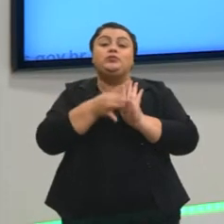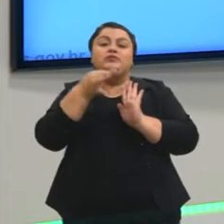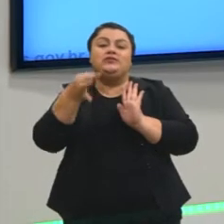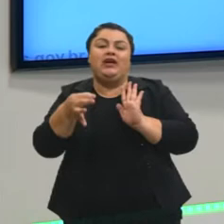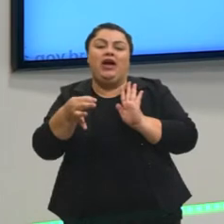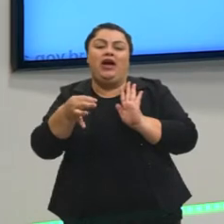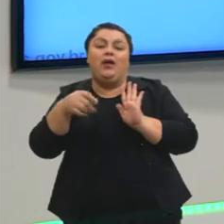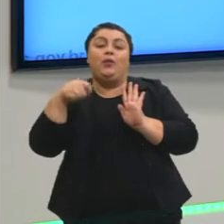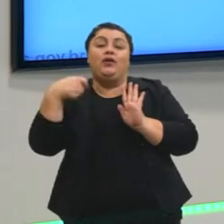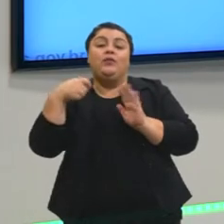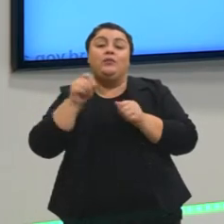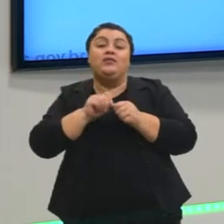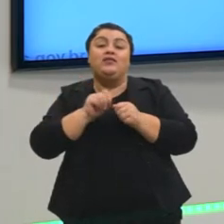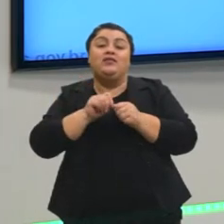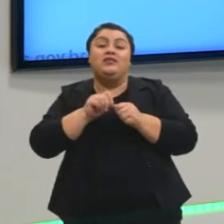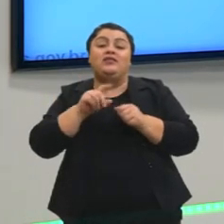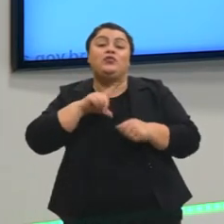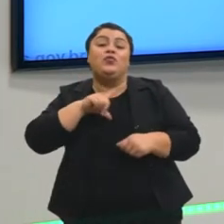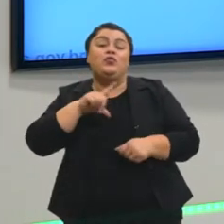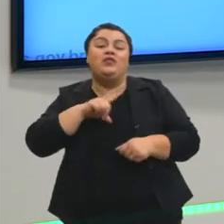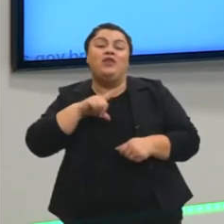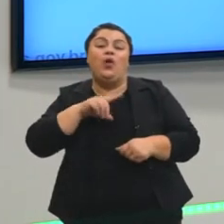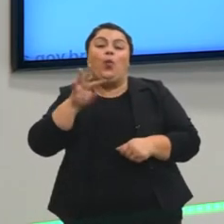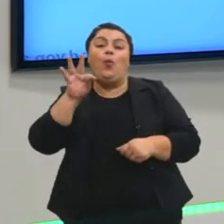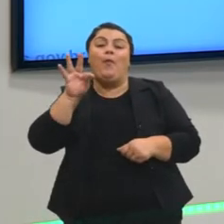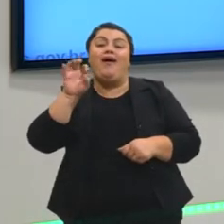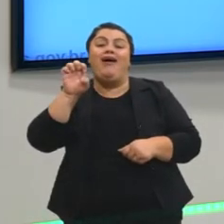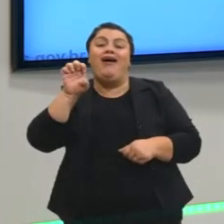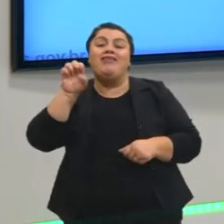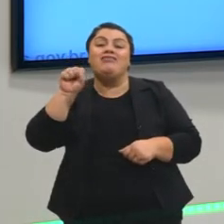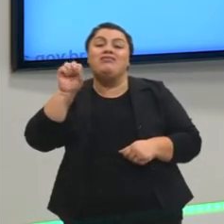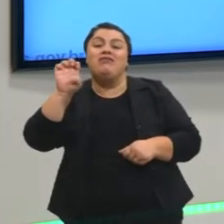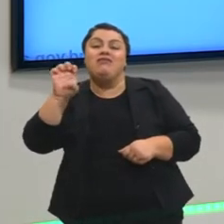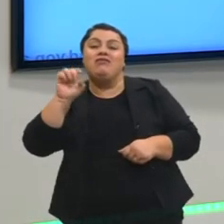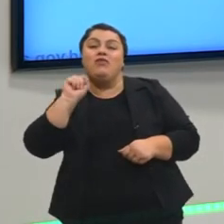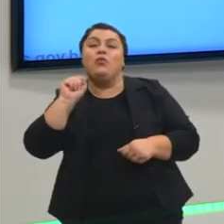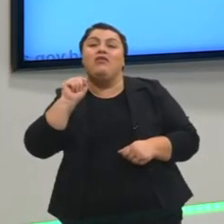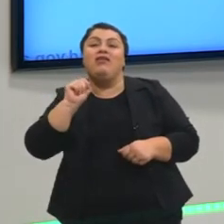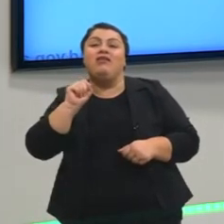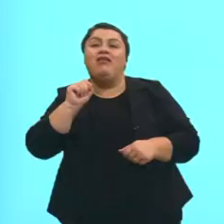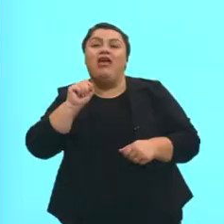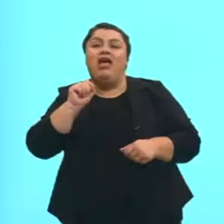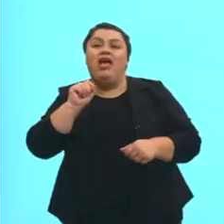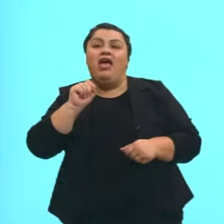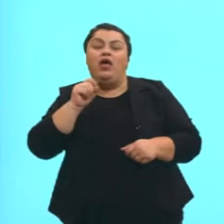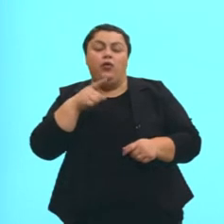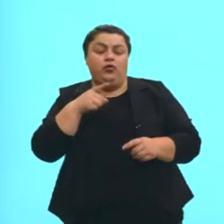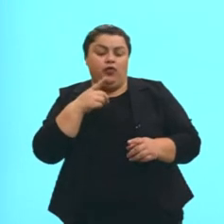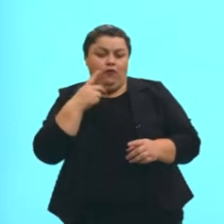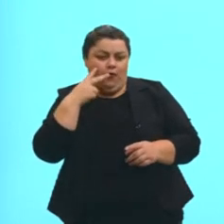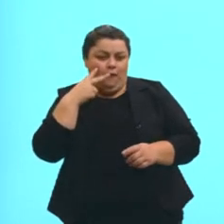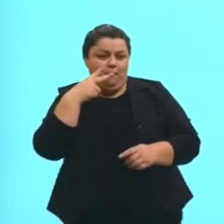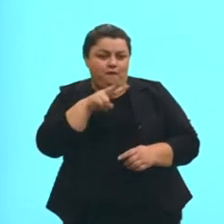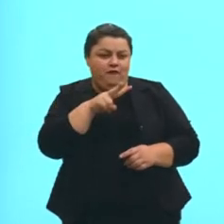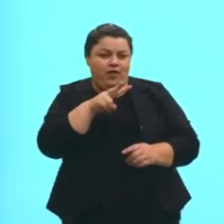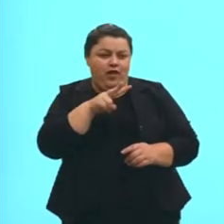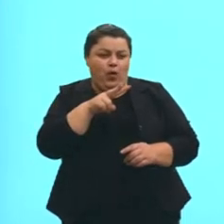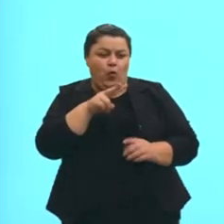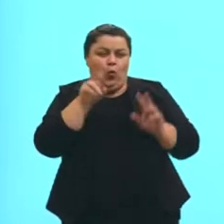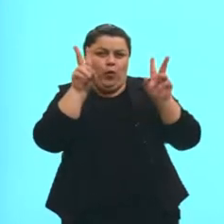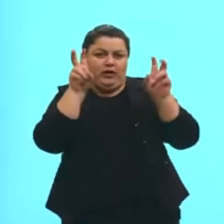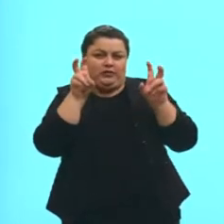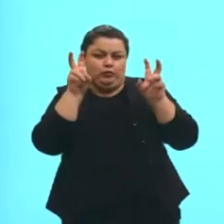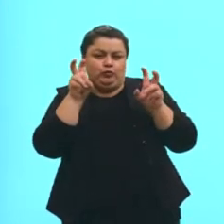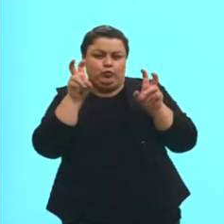tese, galera. O que que é uma tese? A tese é quando eu vou me deparar com um tema de redação e eu vou